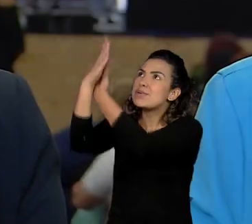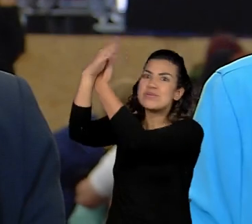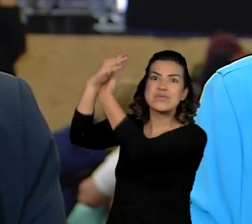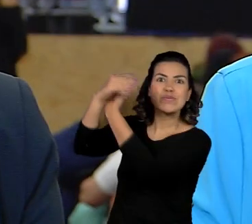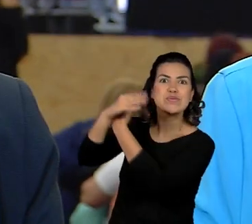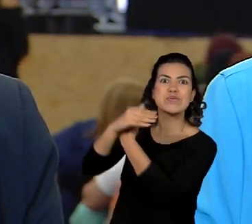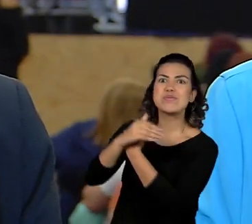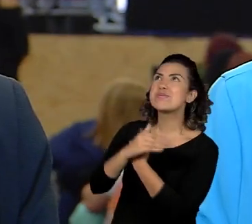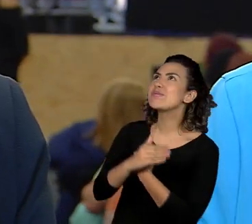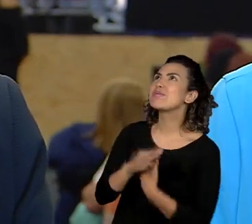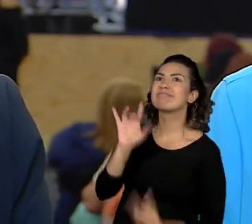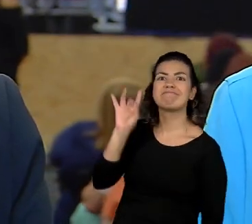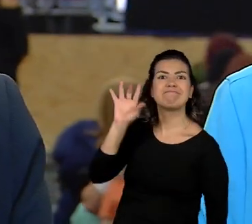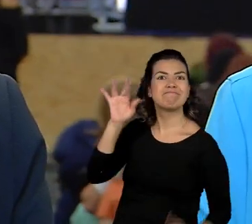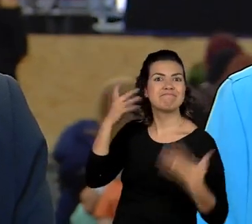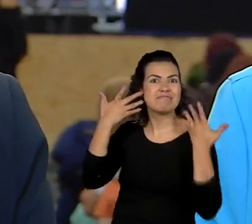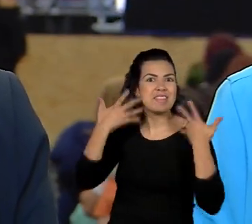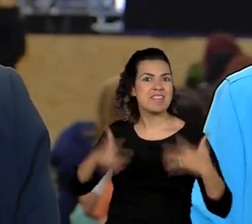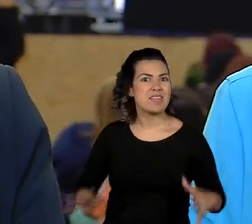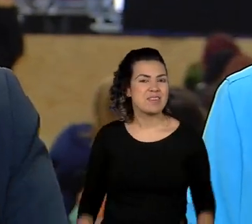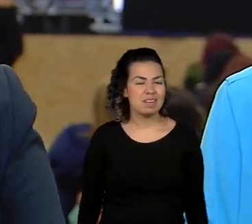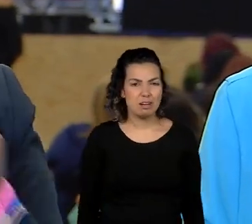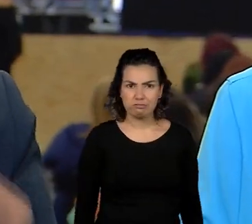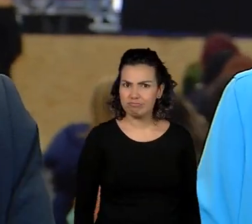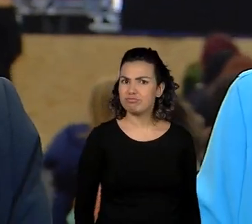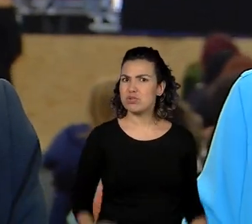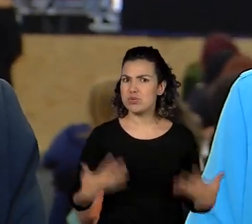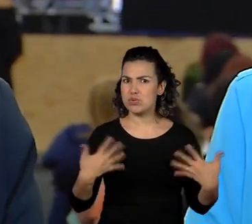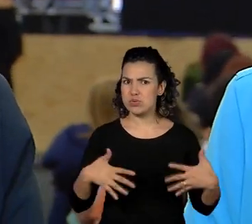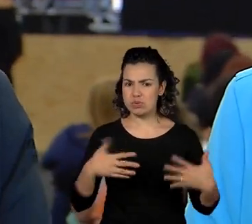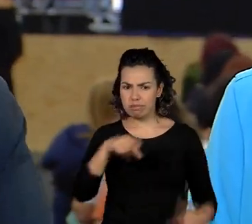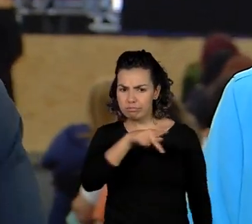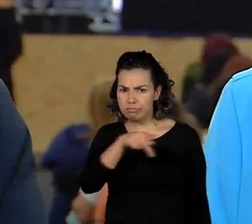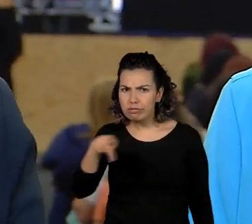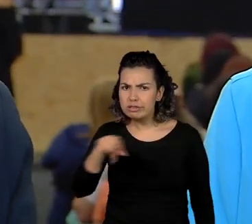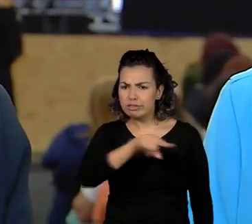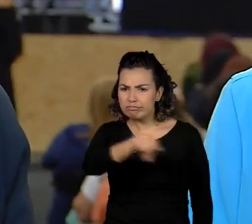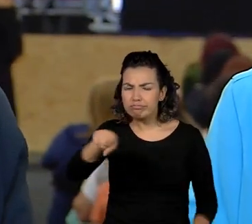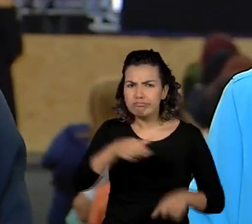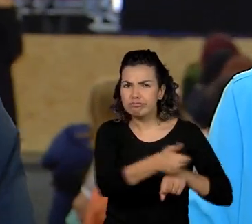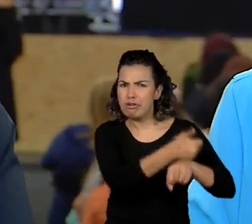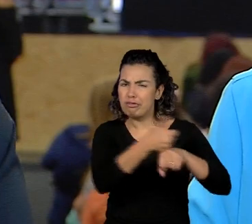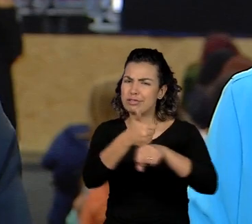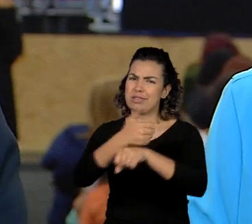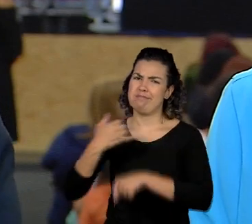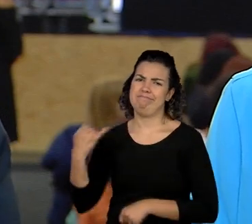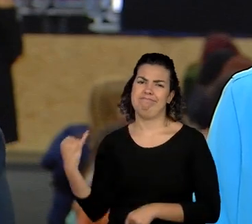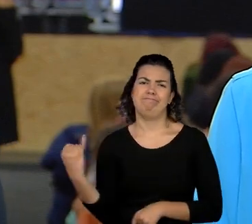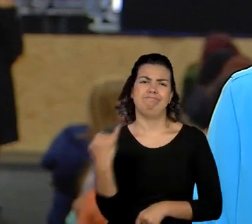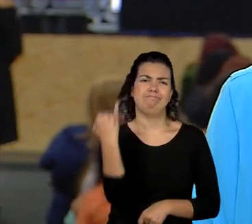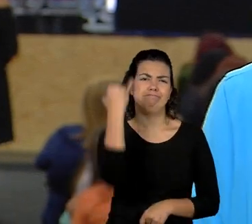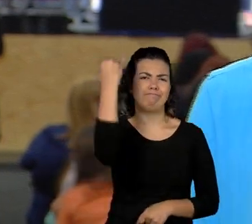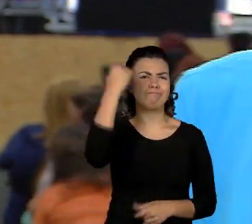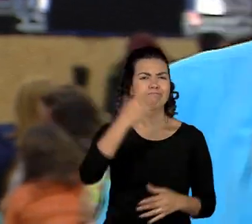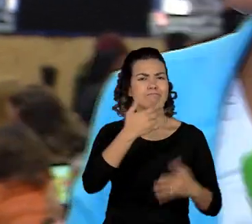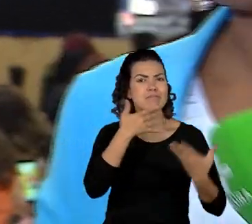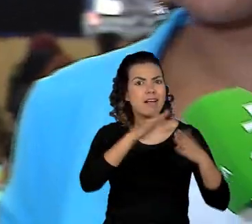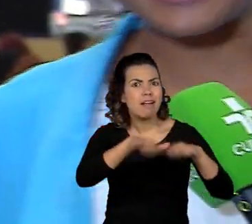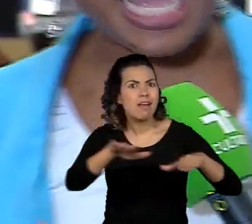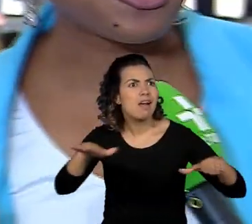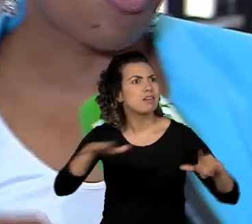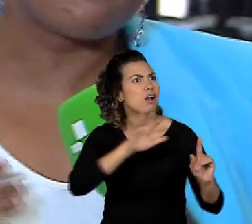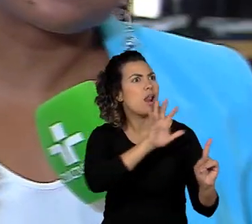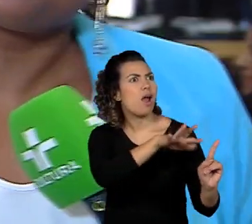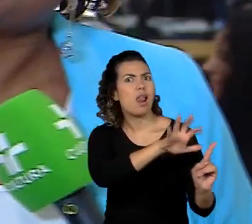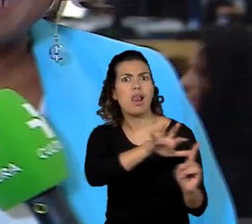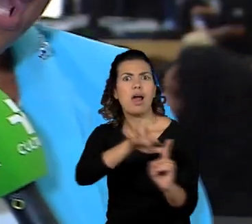Homenagem mais que justa a esse profissional importantíssimo e que muda a vida de tantas pessoas. Não é isso, Nayara? É